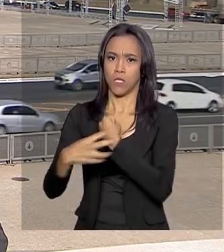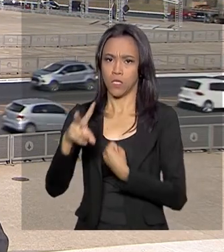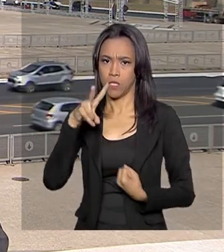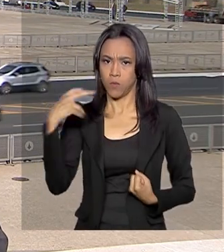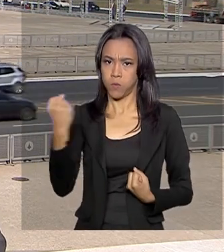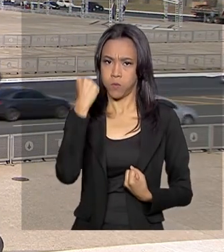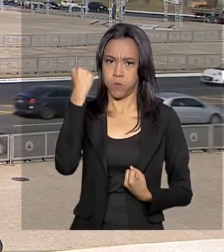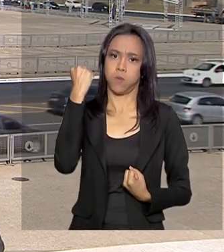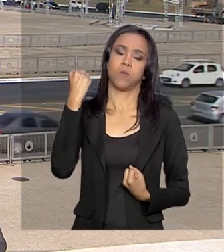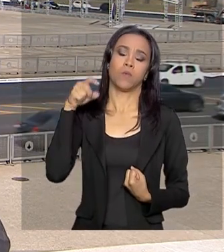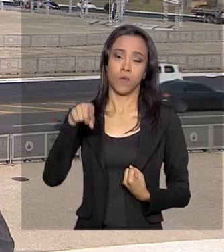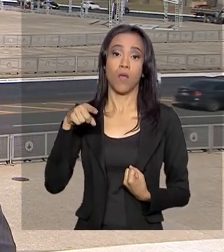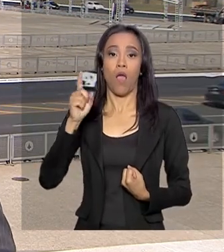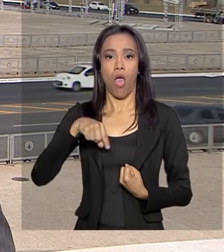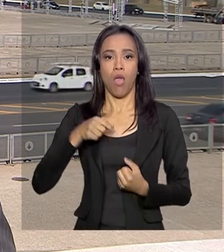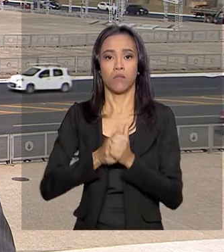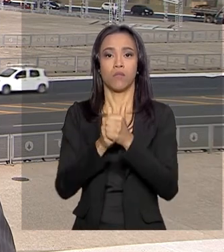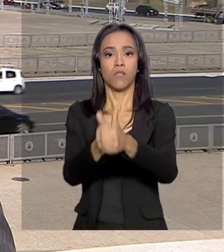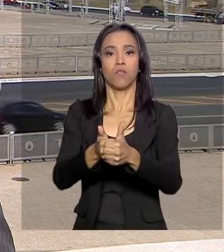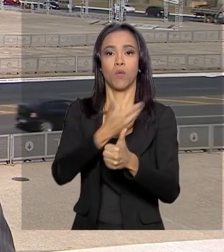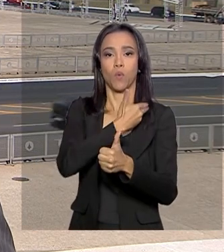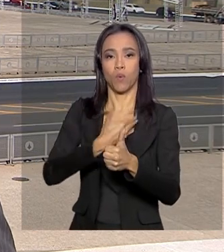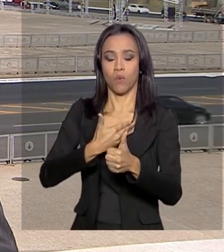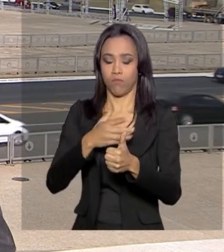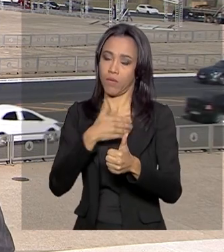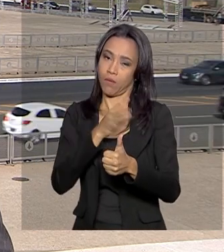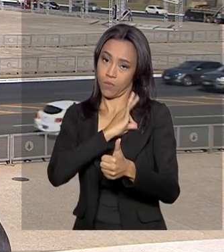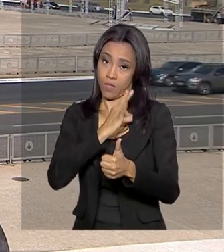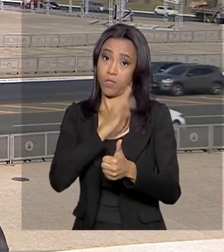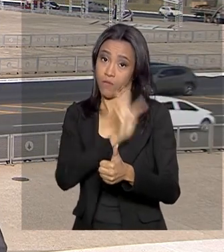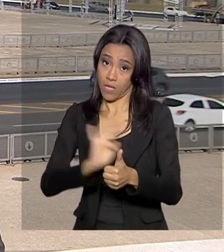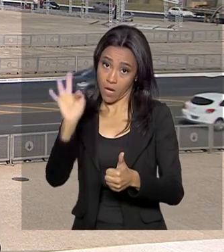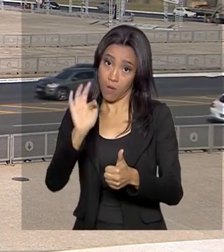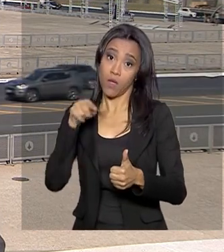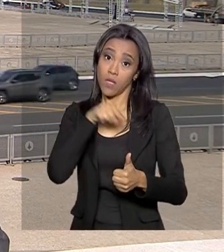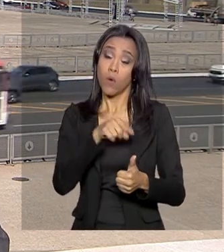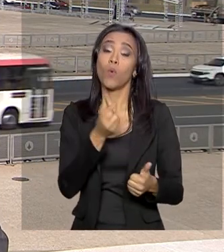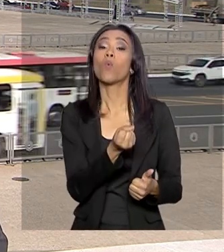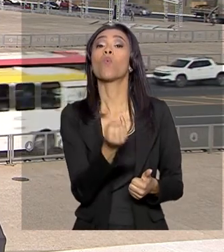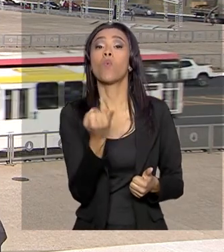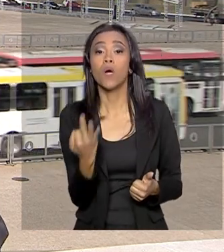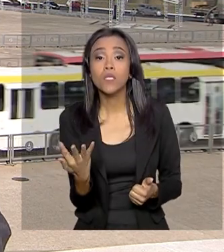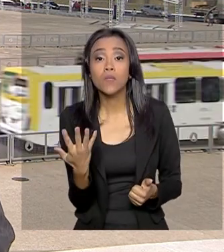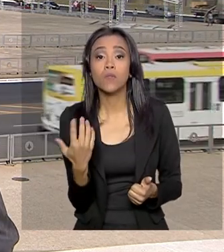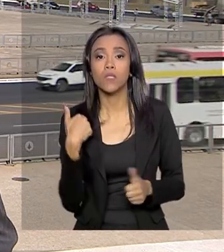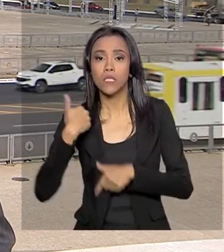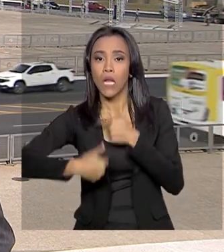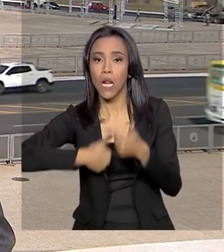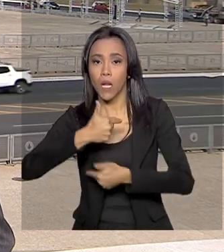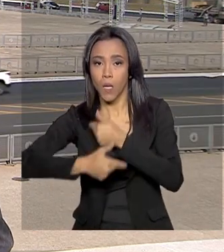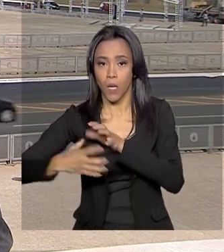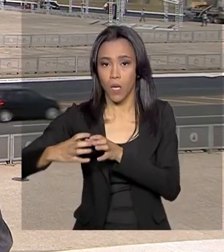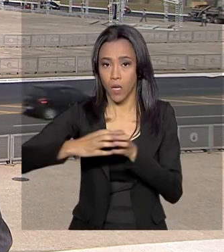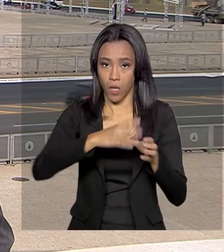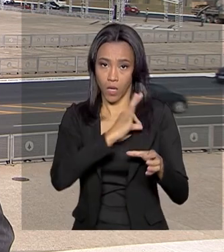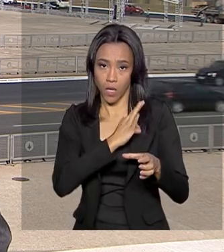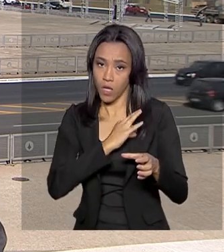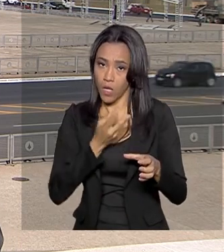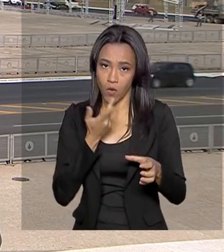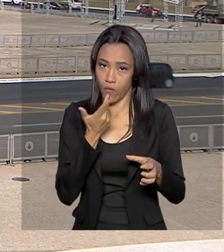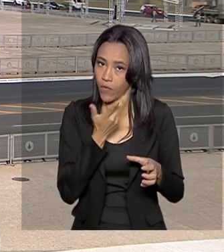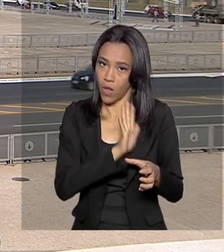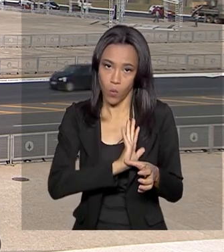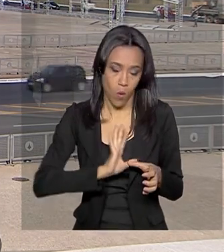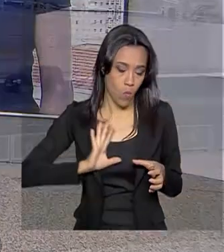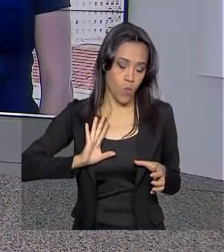governo federal. O número de profissionais envolvidos nessa força-tarefa não foi divulgado pelo Ministério por questões de segurança.